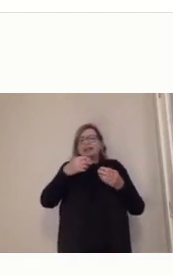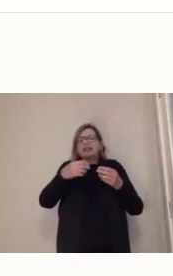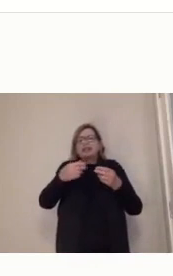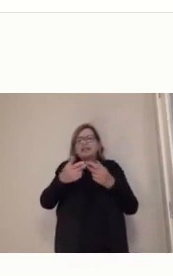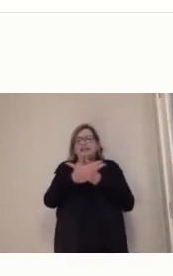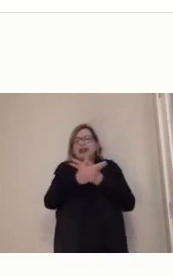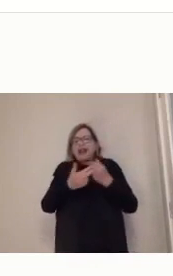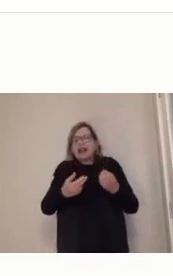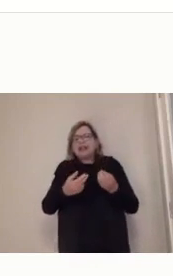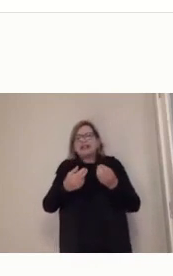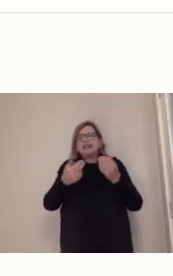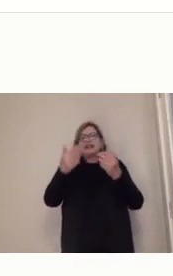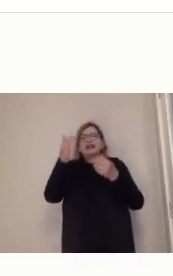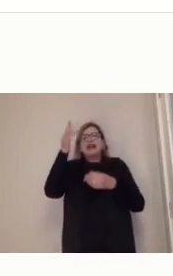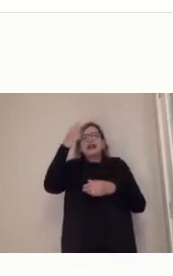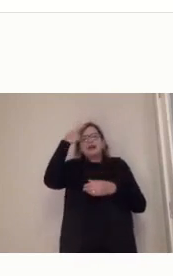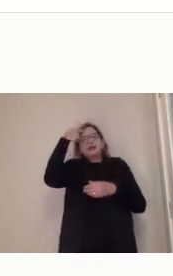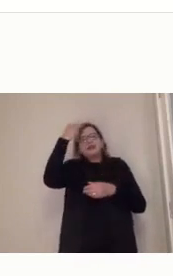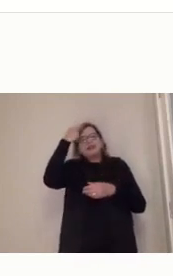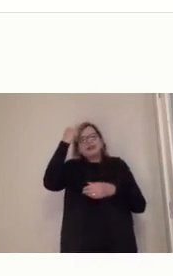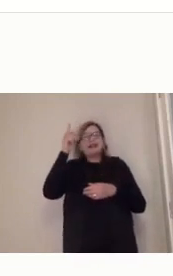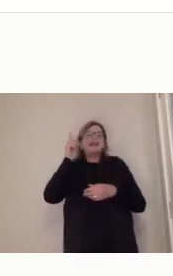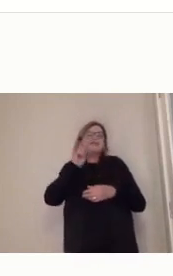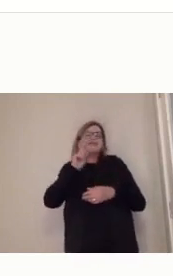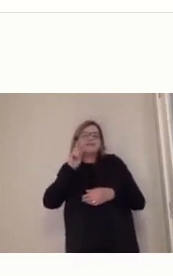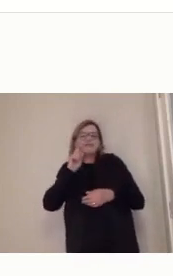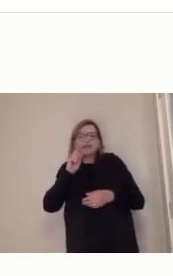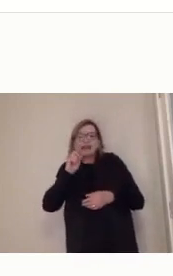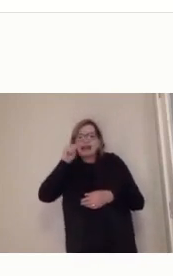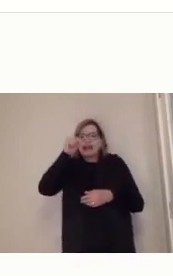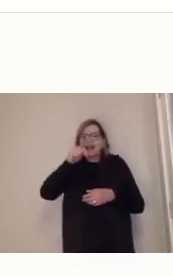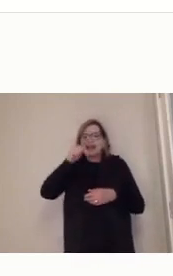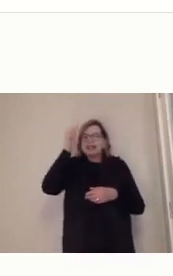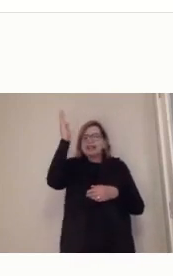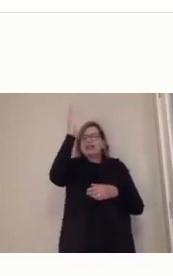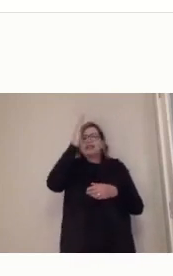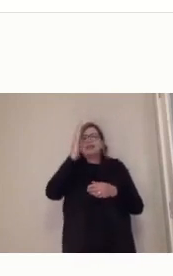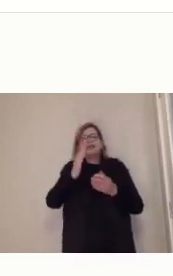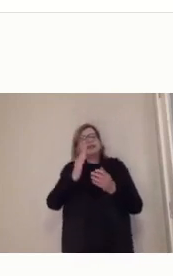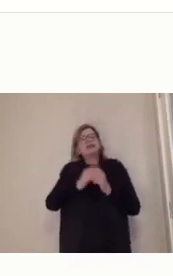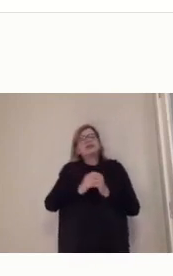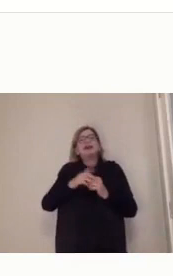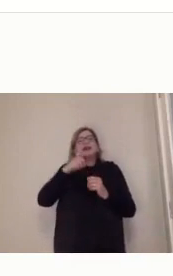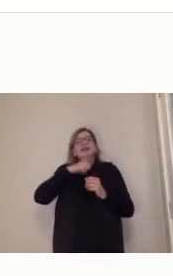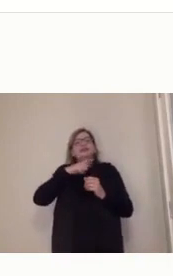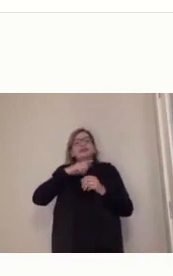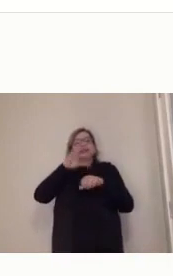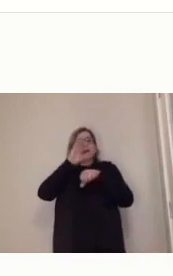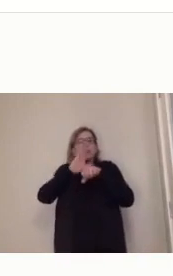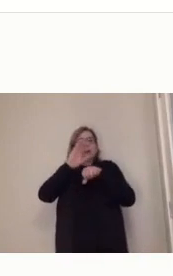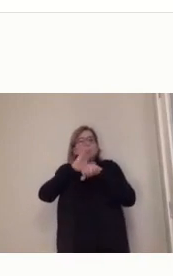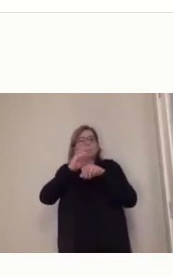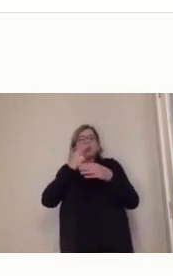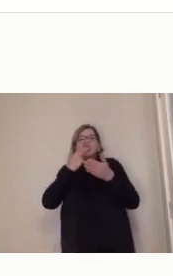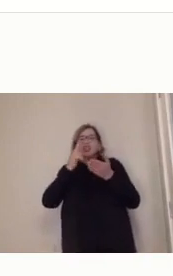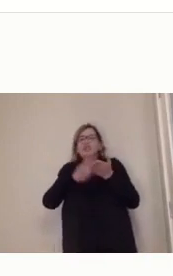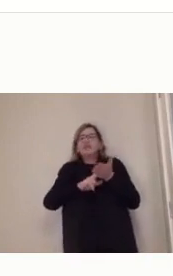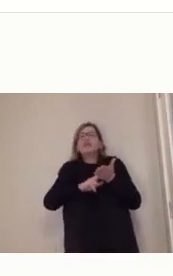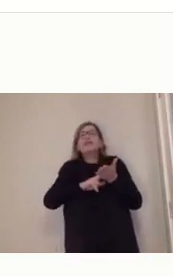datam a 1904. Sinal que sempre o correio funcionou muito bem, né? Então, a gente tinha aí os estudos por correspondência